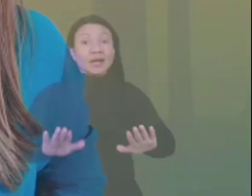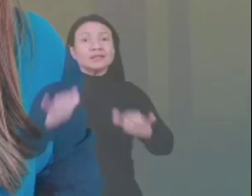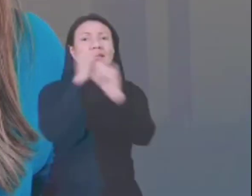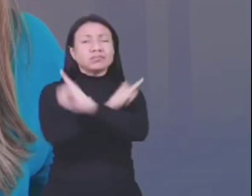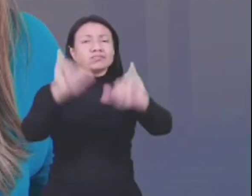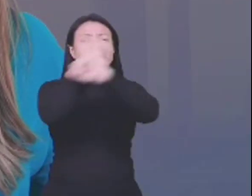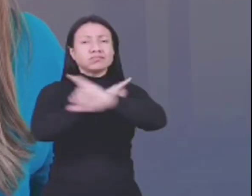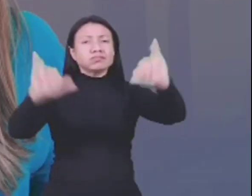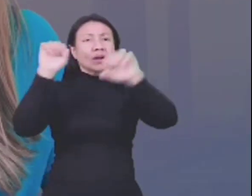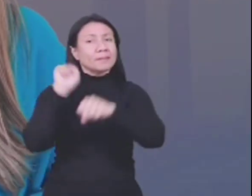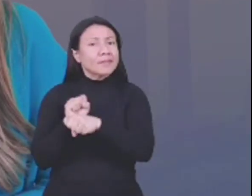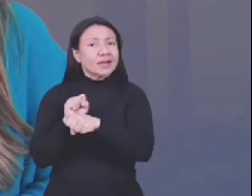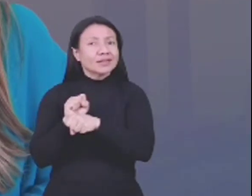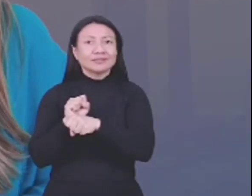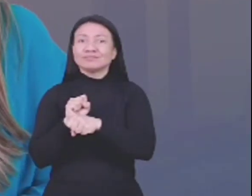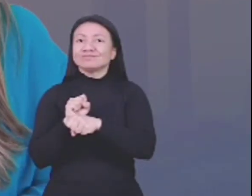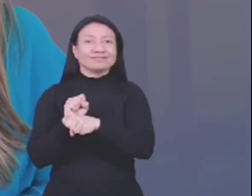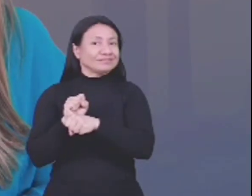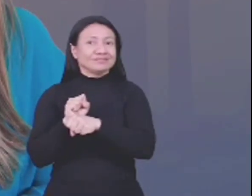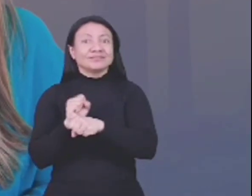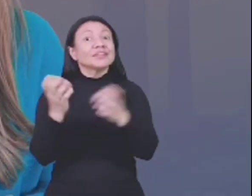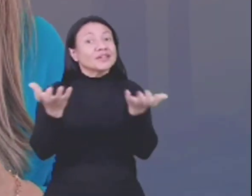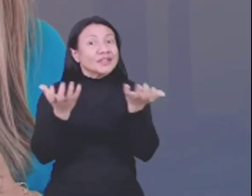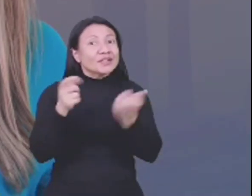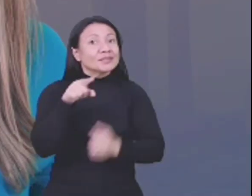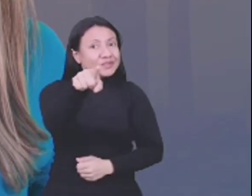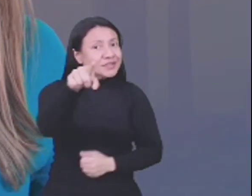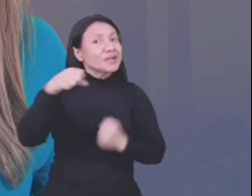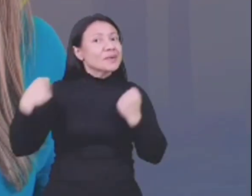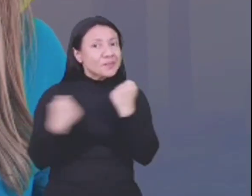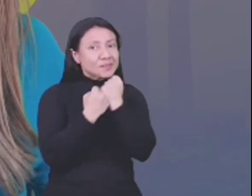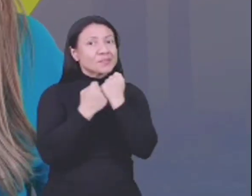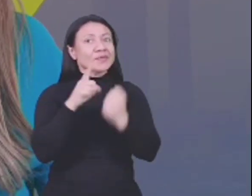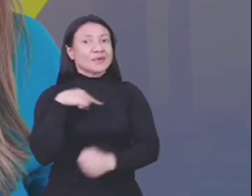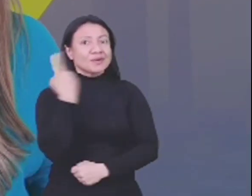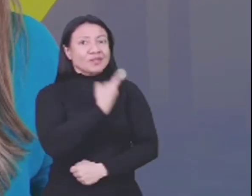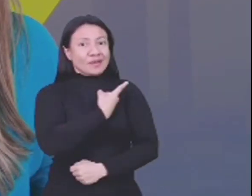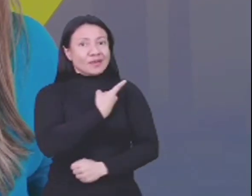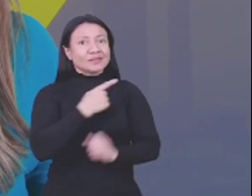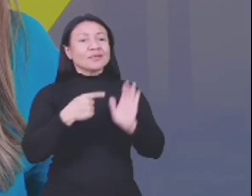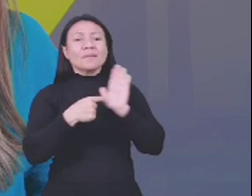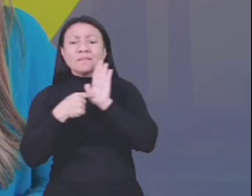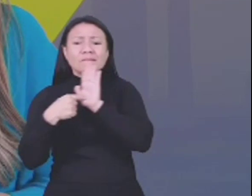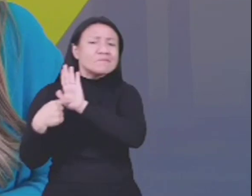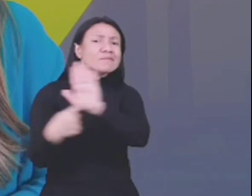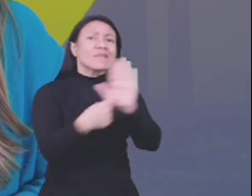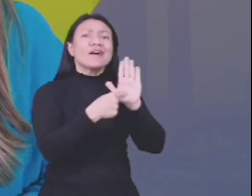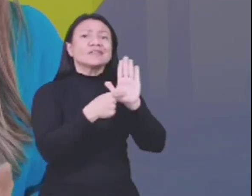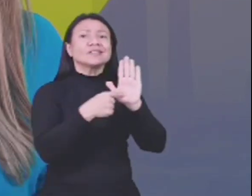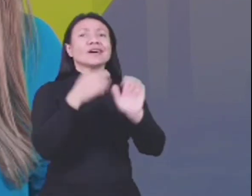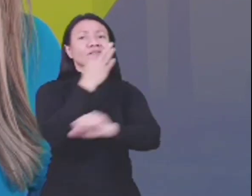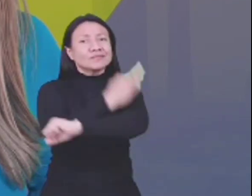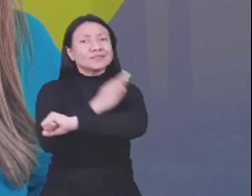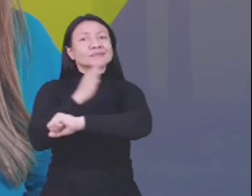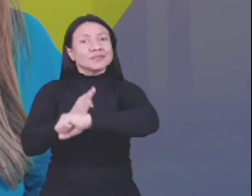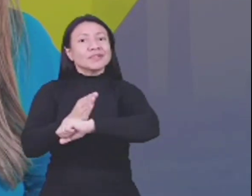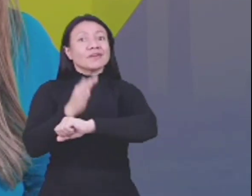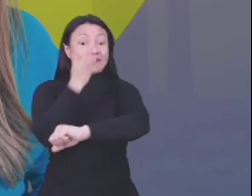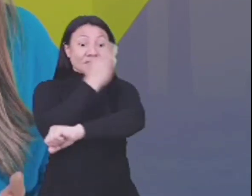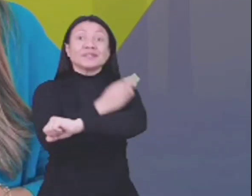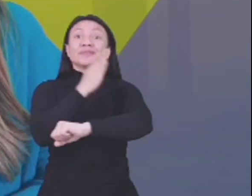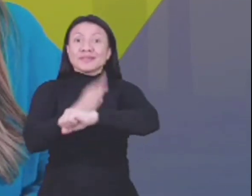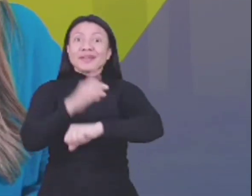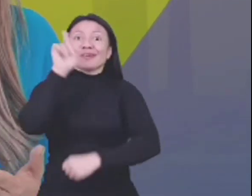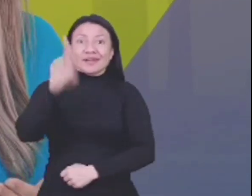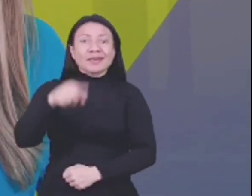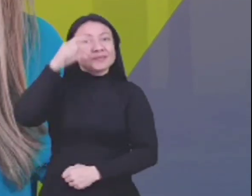Mas a nossa campanha não para por aqui. Queremos você, junto conosco, para mostrar para Francisco Beltrão,